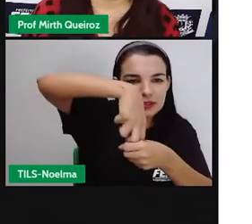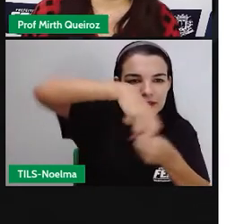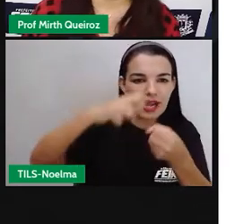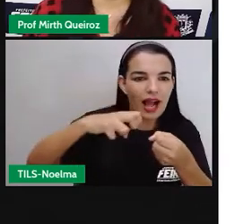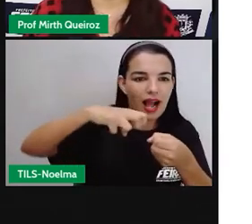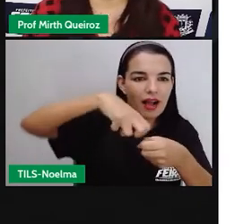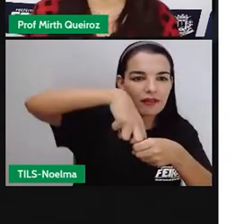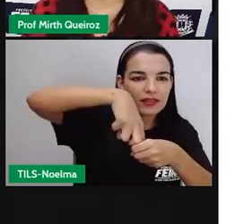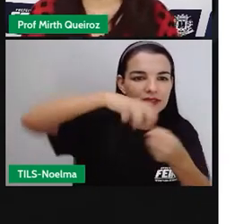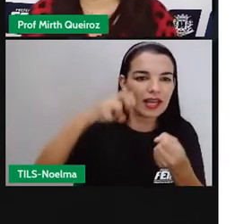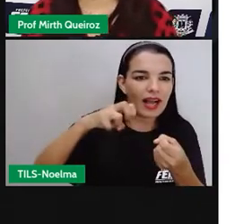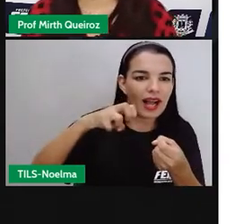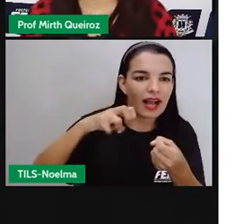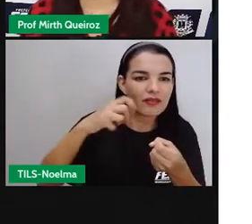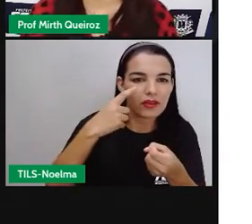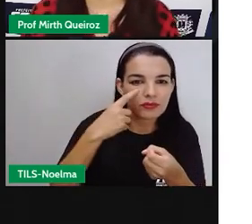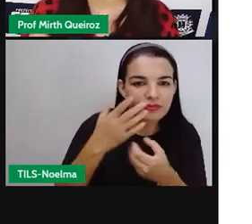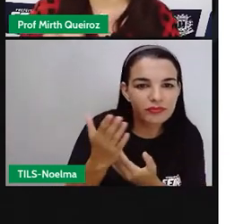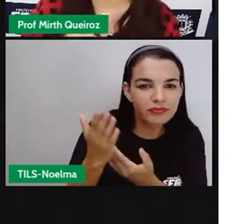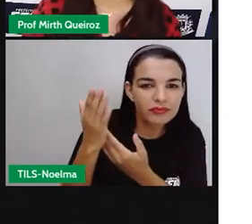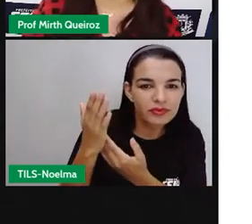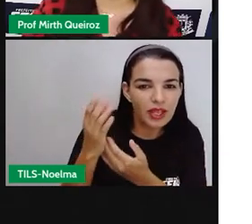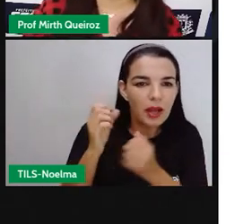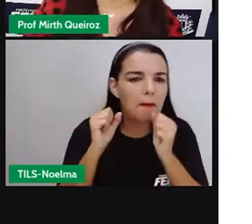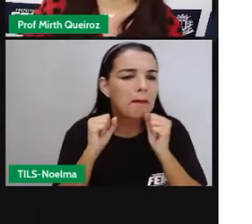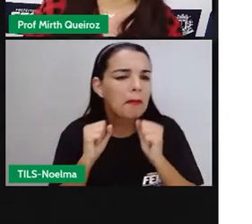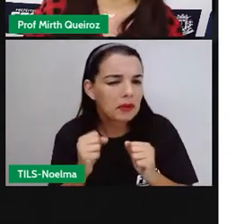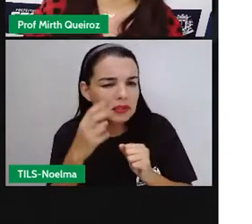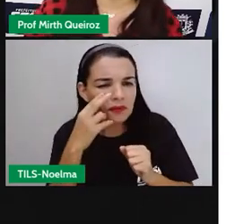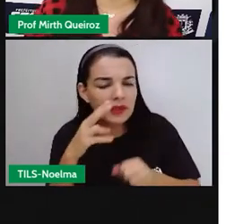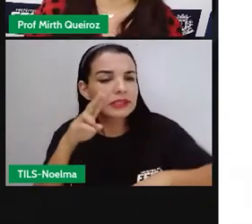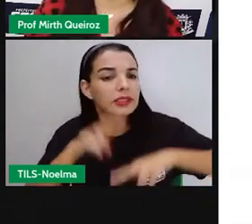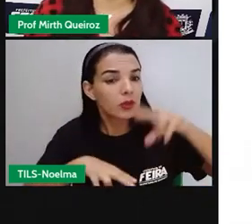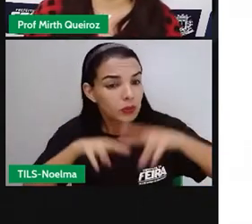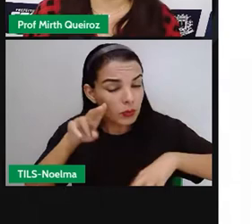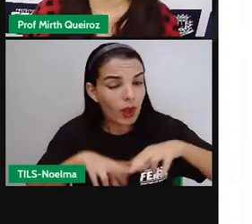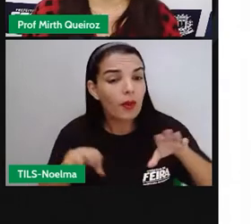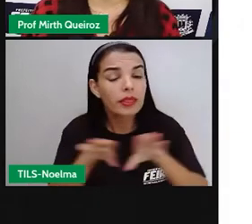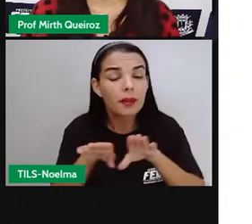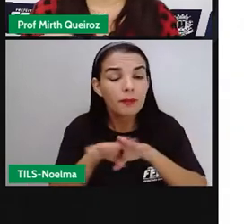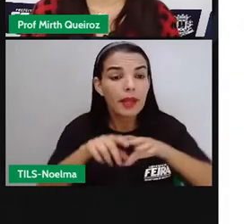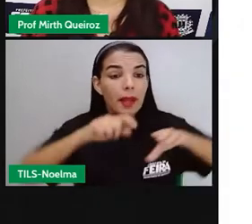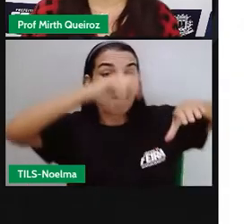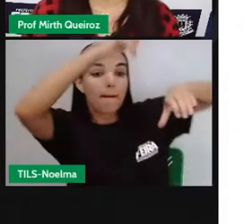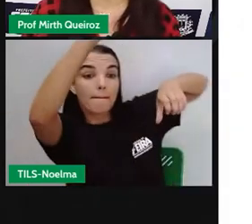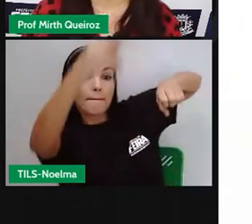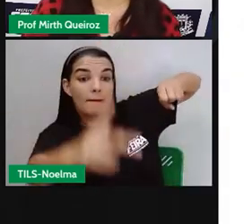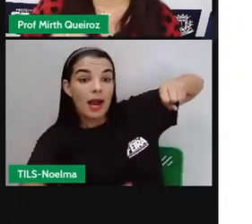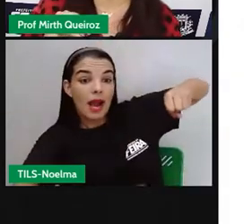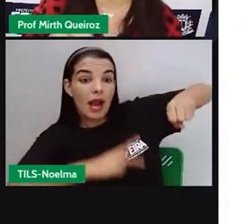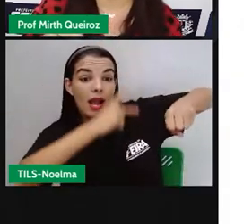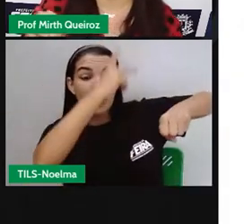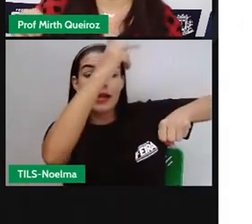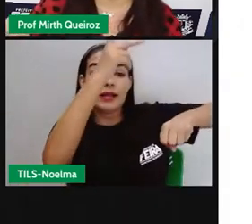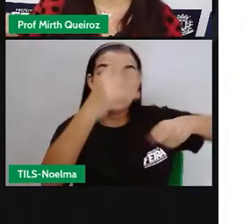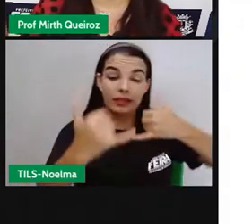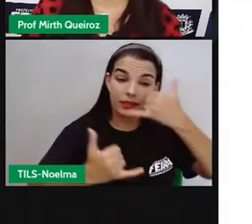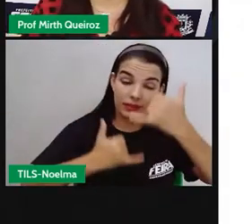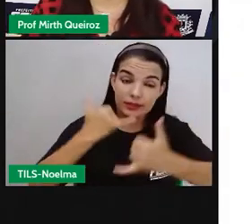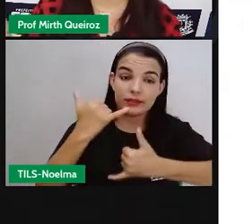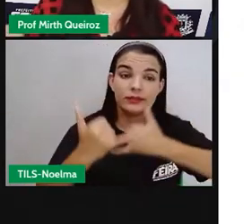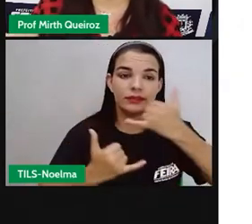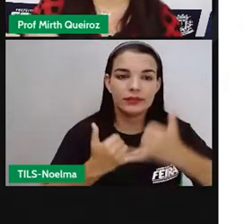Geralmente, a gente vê tanto no San João, quanto em parques também, né? Parques infantis. Essas argolas, para cada